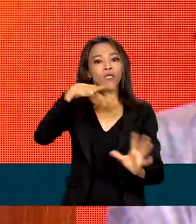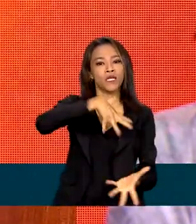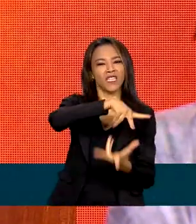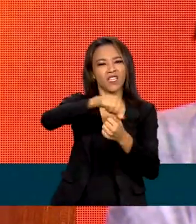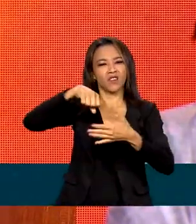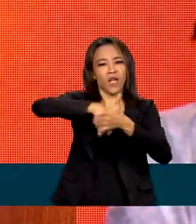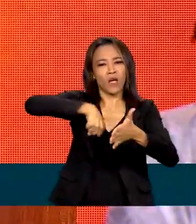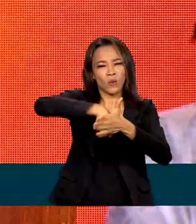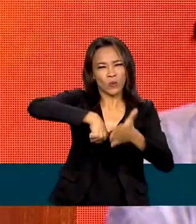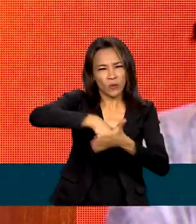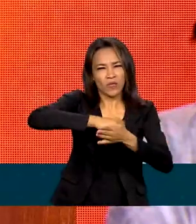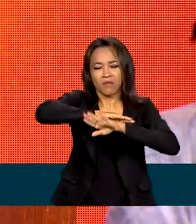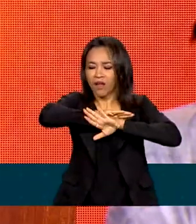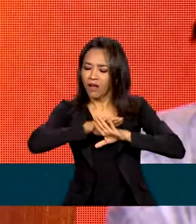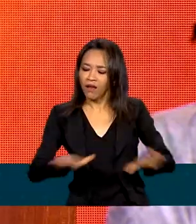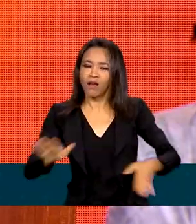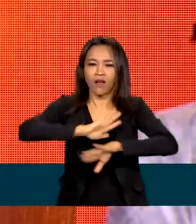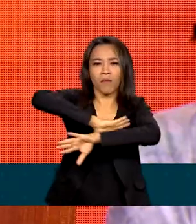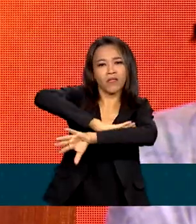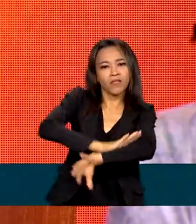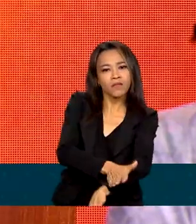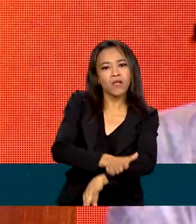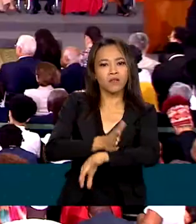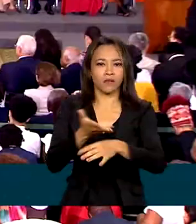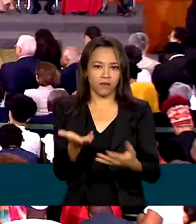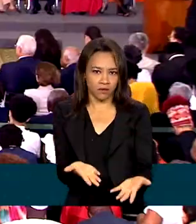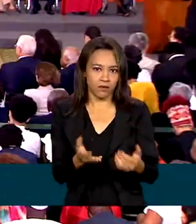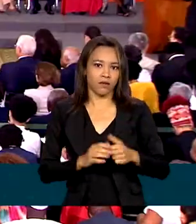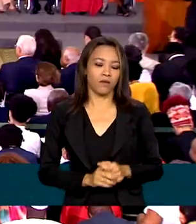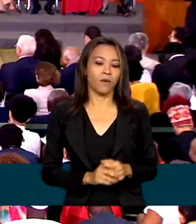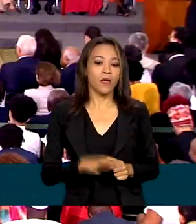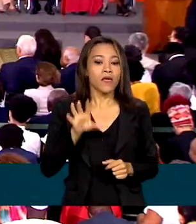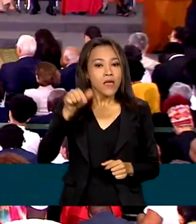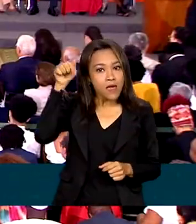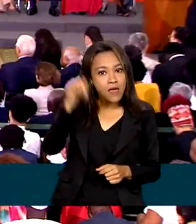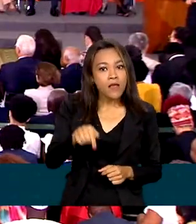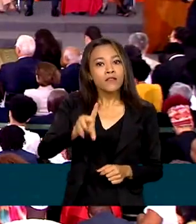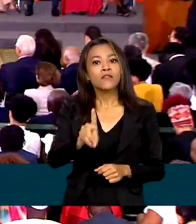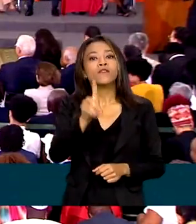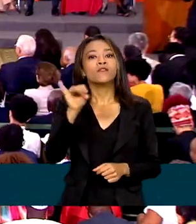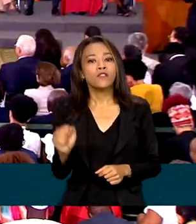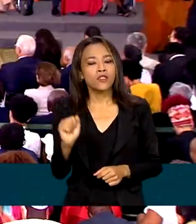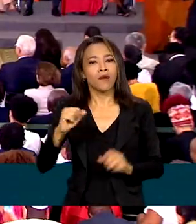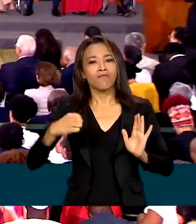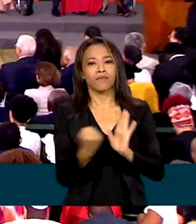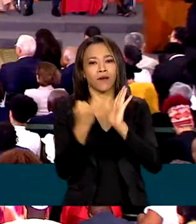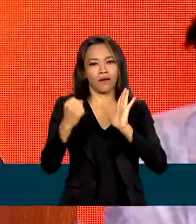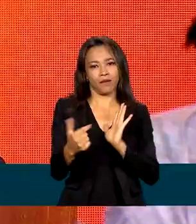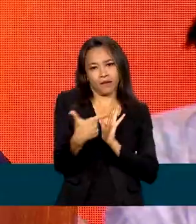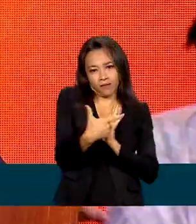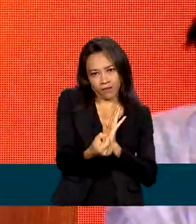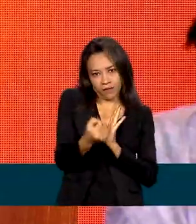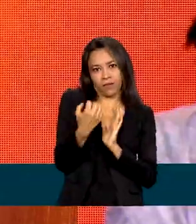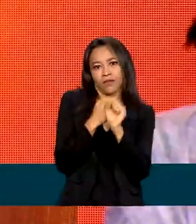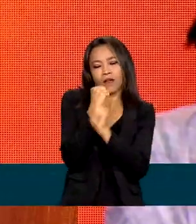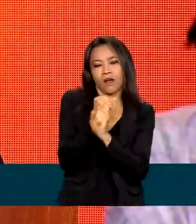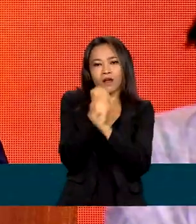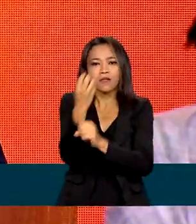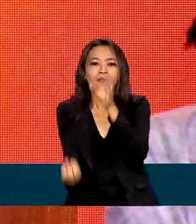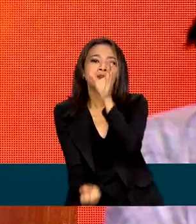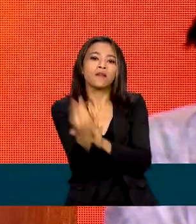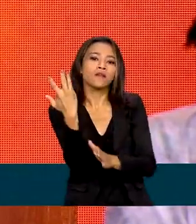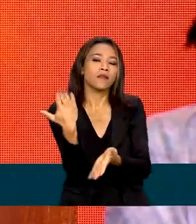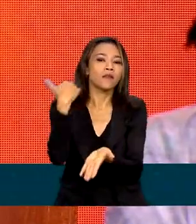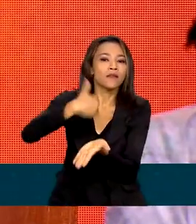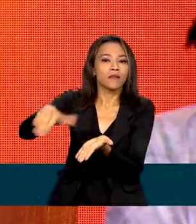Luta pela Eliminação da Discriminação Racial. A data também marca os 20 anos de criação da Secretaria